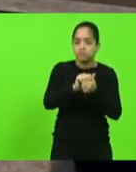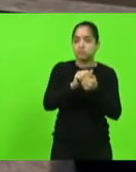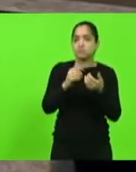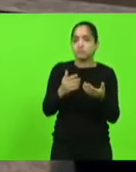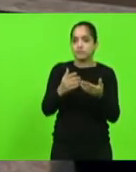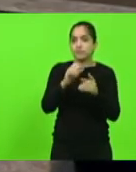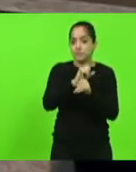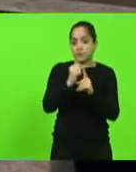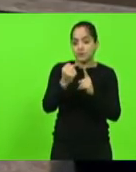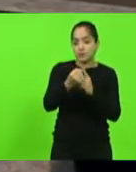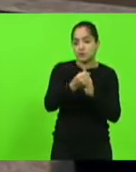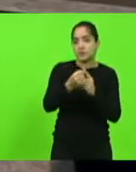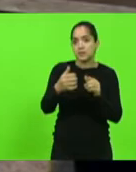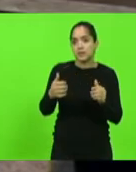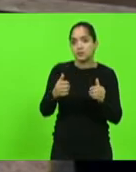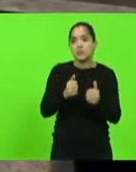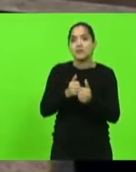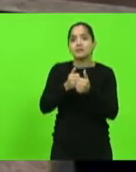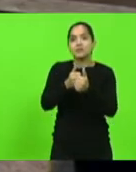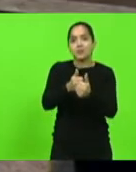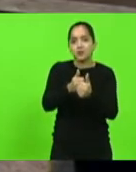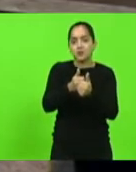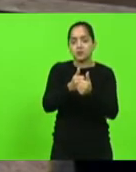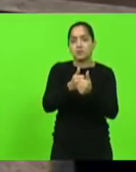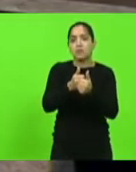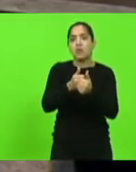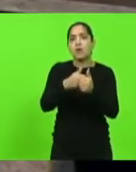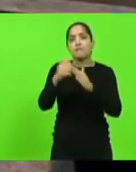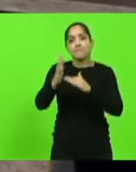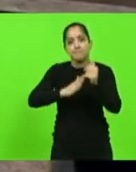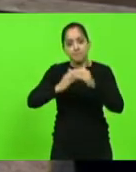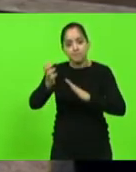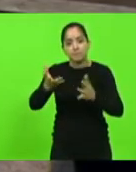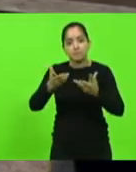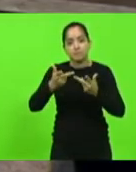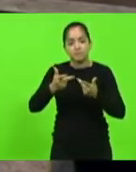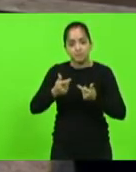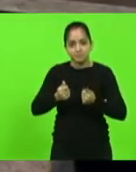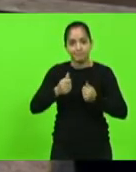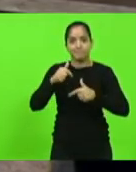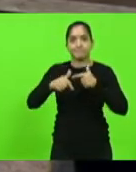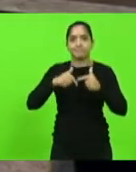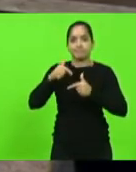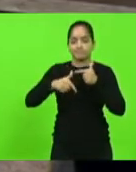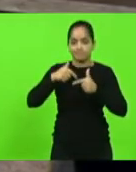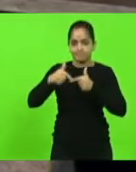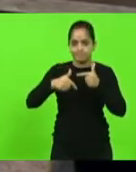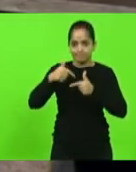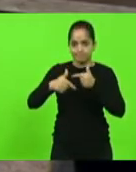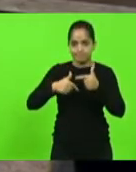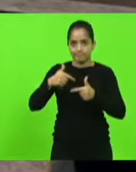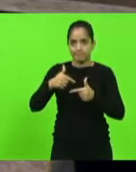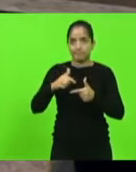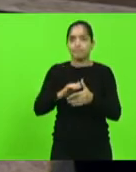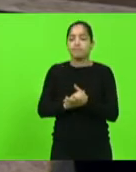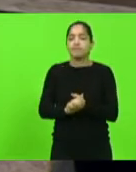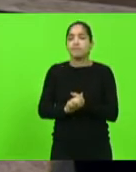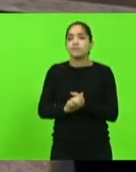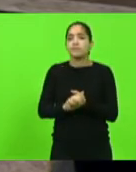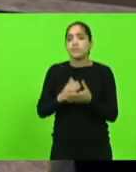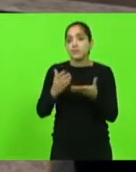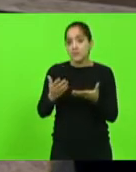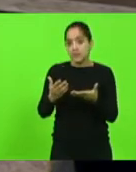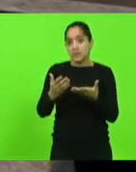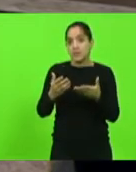Legislativo, melhor vai ser a qualidade da prestação do serviço das câmaras de vereadores, e do